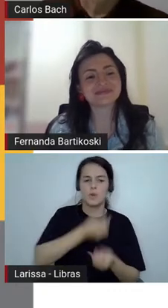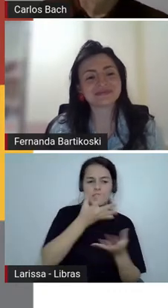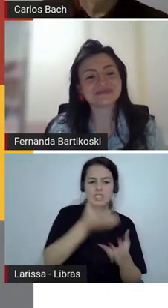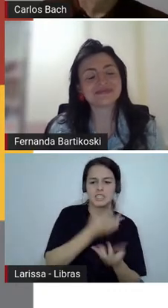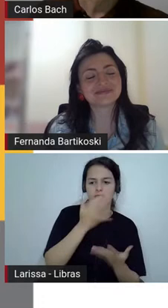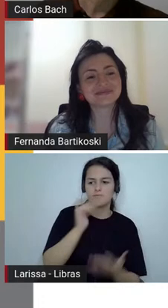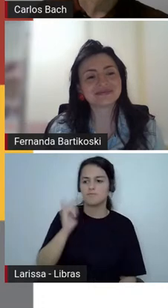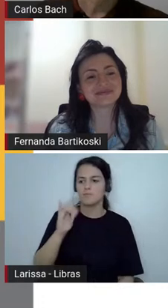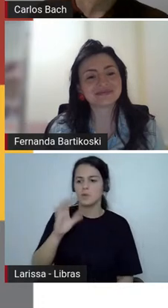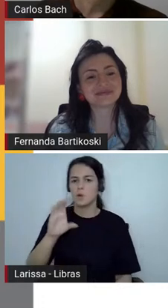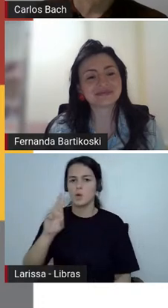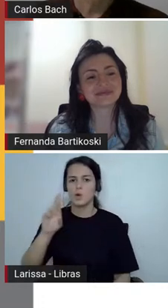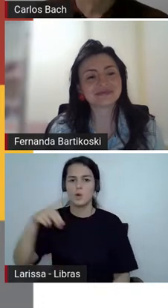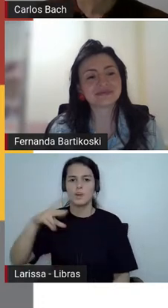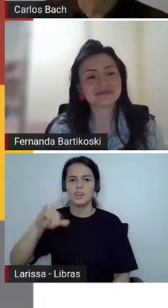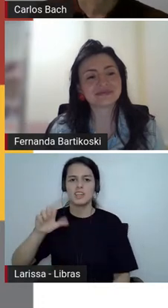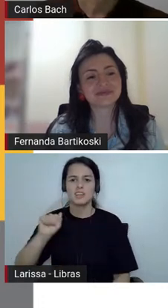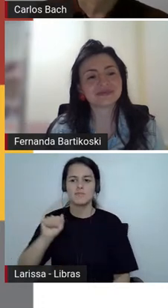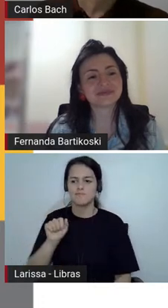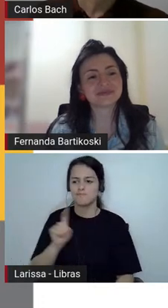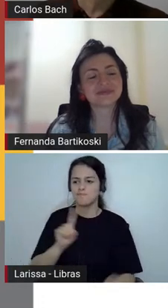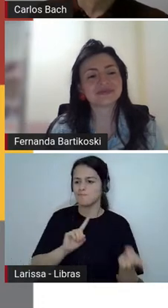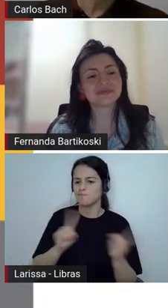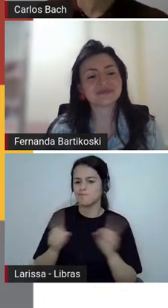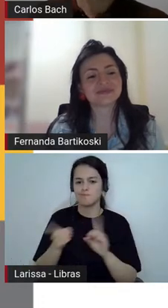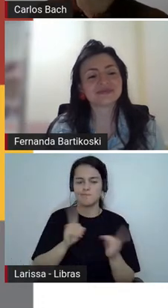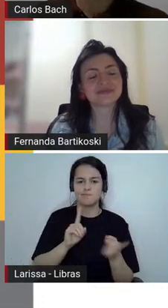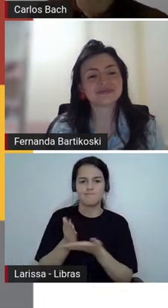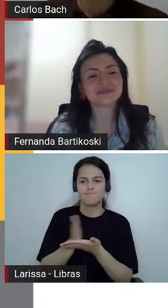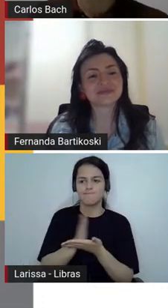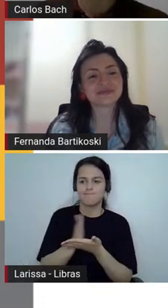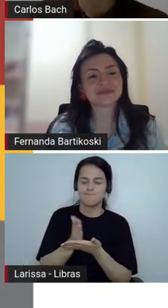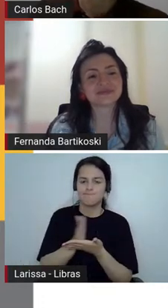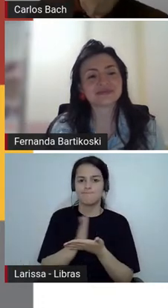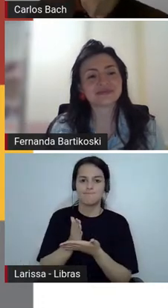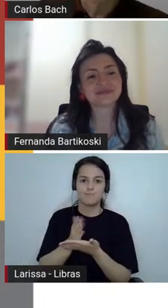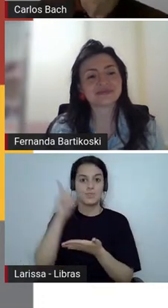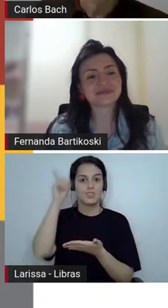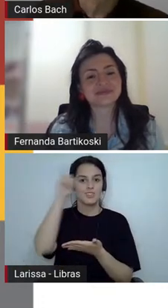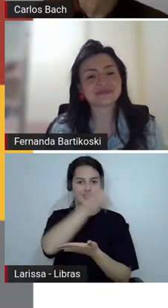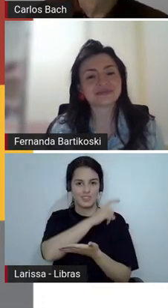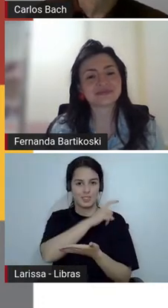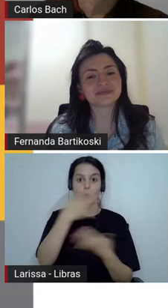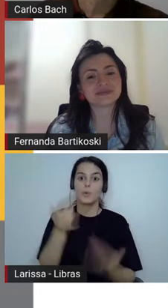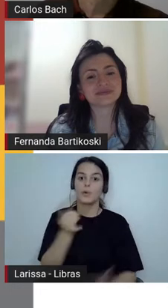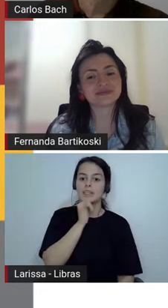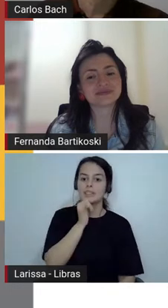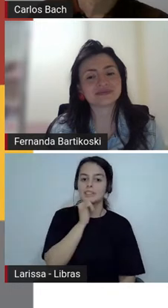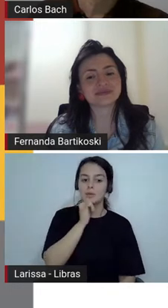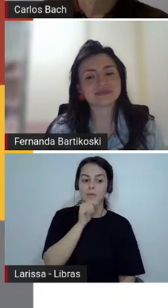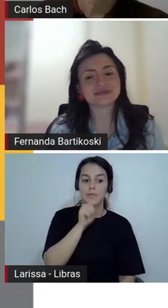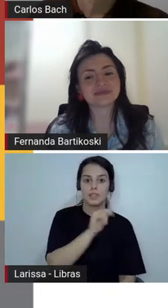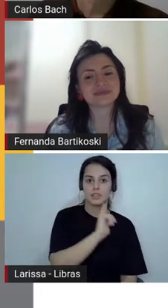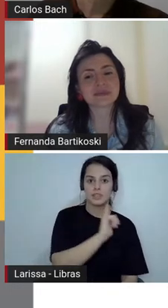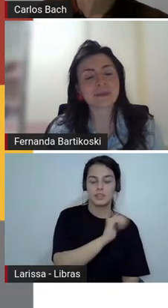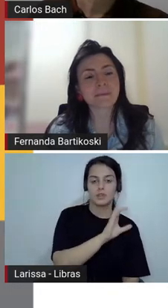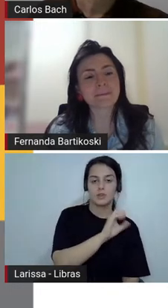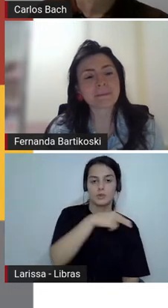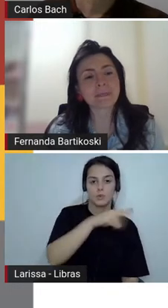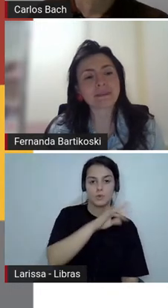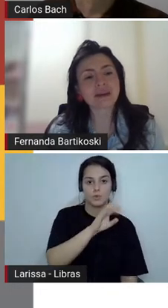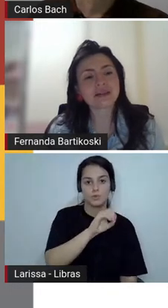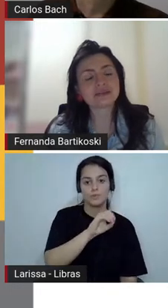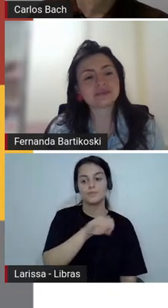né, e às vezes é conto ou é crônica, porque essa delimitação dos gêneros literários